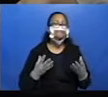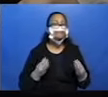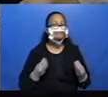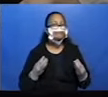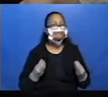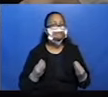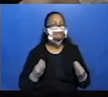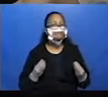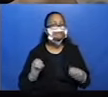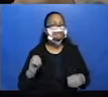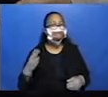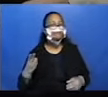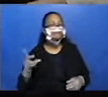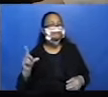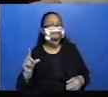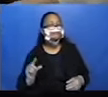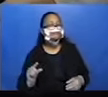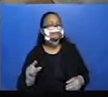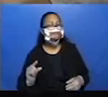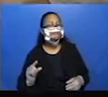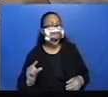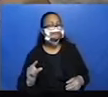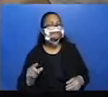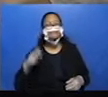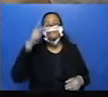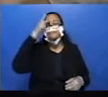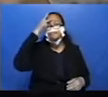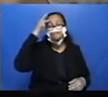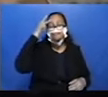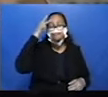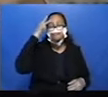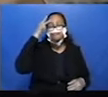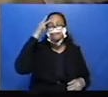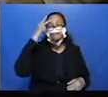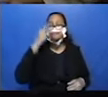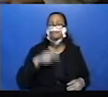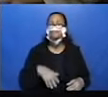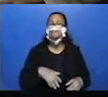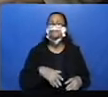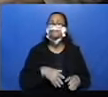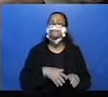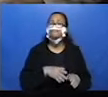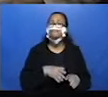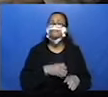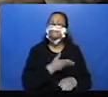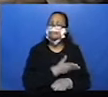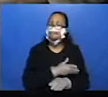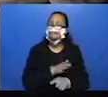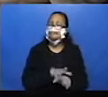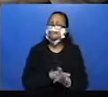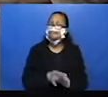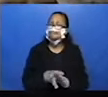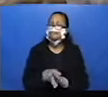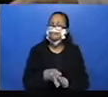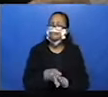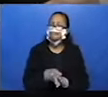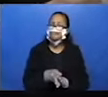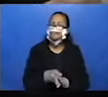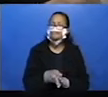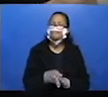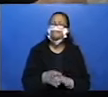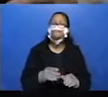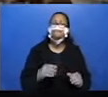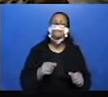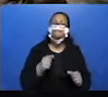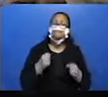pouco. Se é uma pessoa que está acostumada a correr, ela correu muito. Por isso,